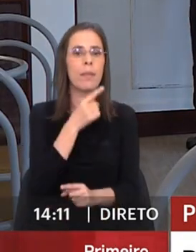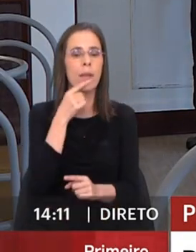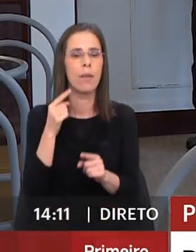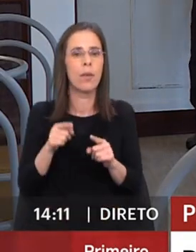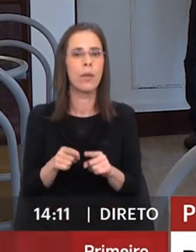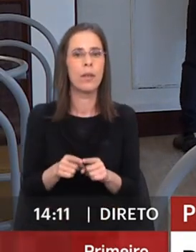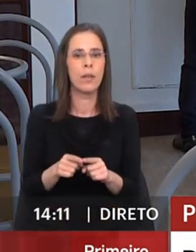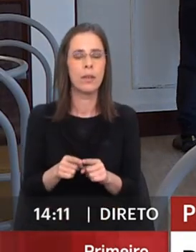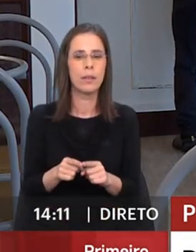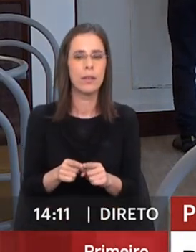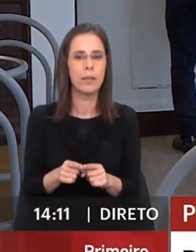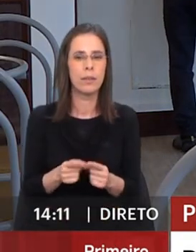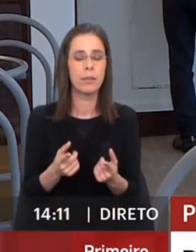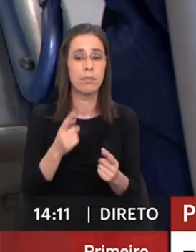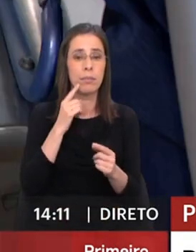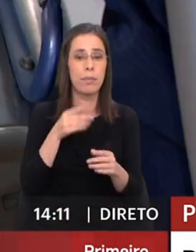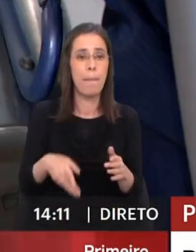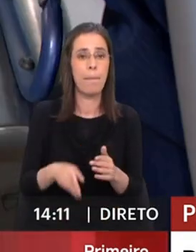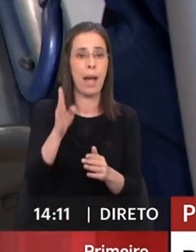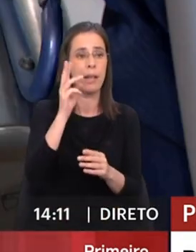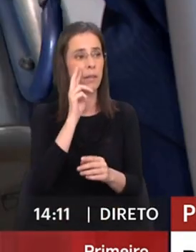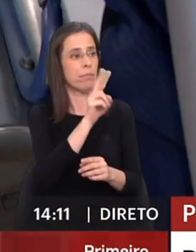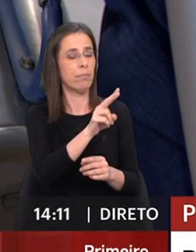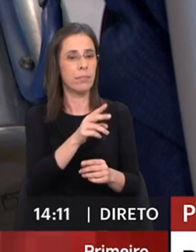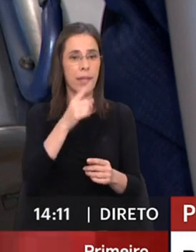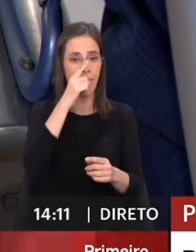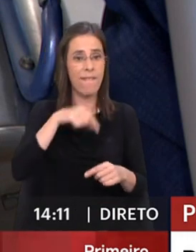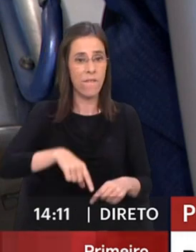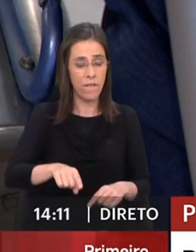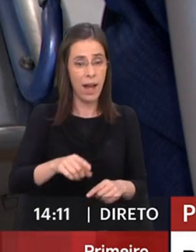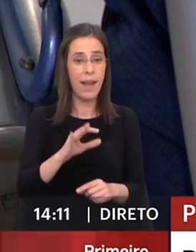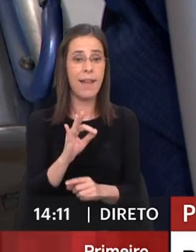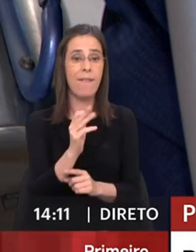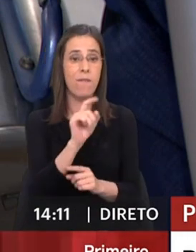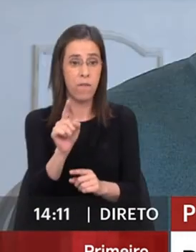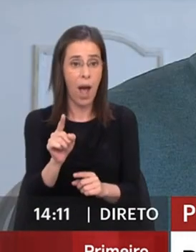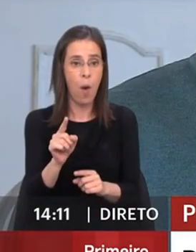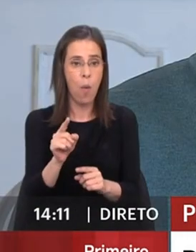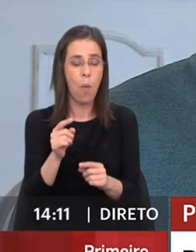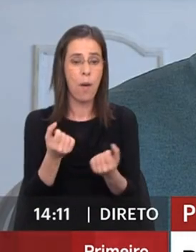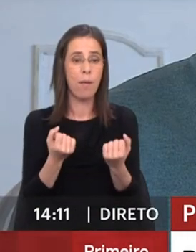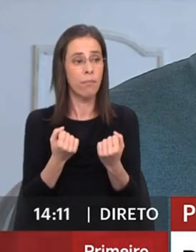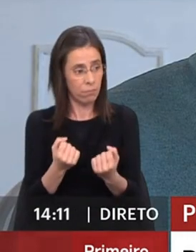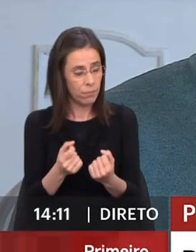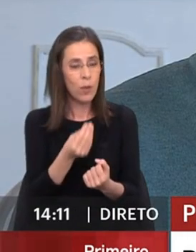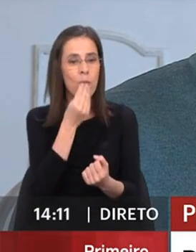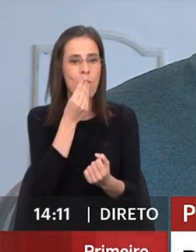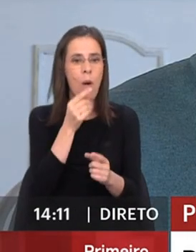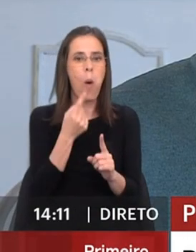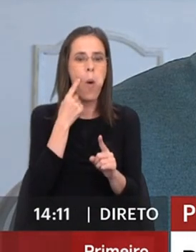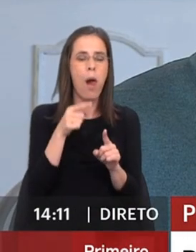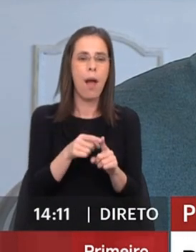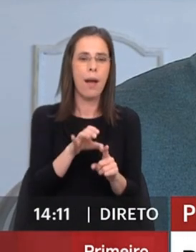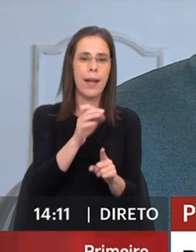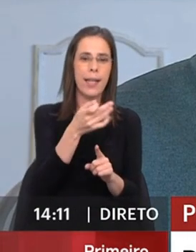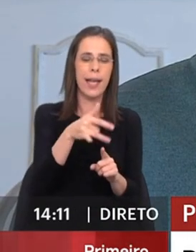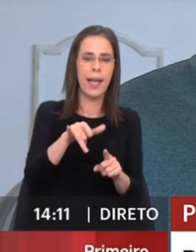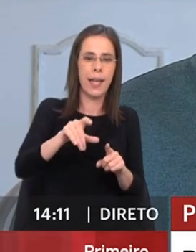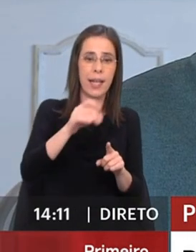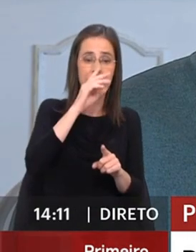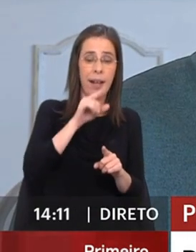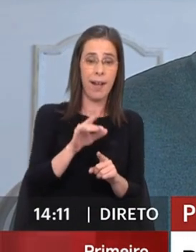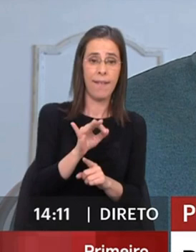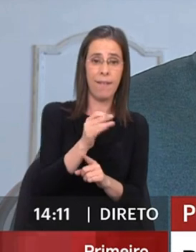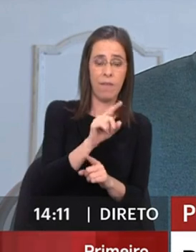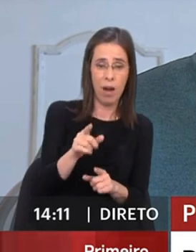que é mais uma passagem que toda a gente, quem passa aqui por fã, vem de gostar as clarinhas e não só mesmo quem passa